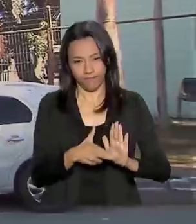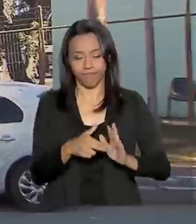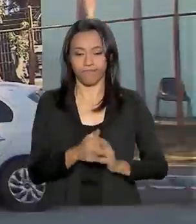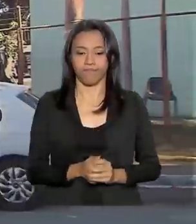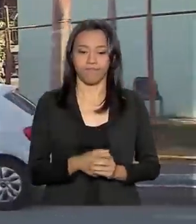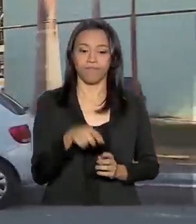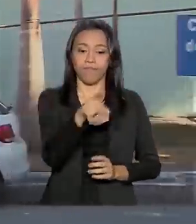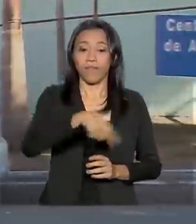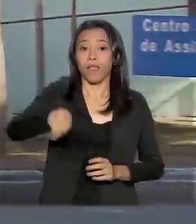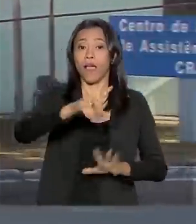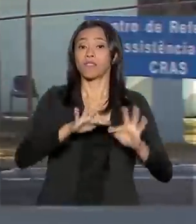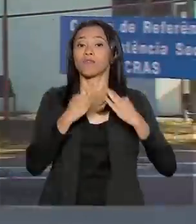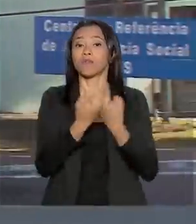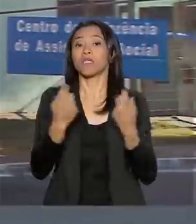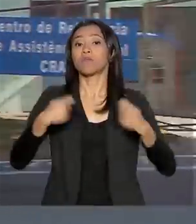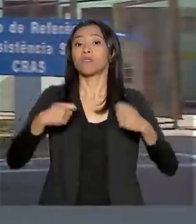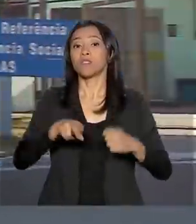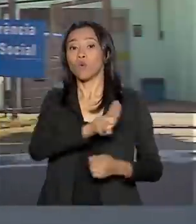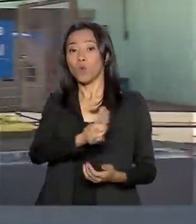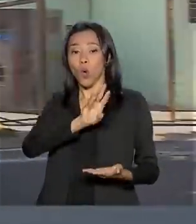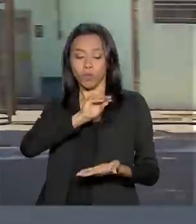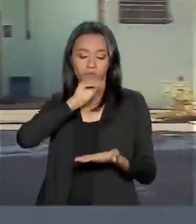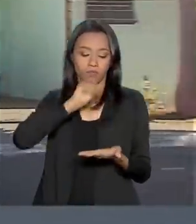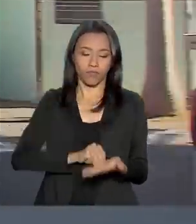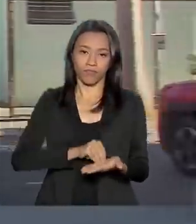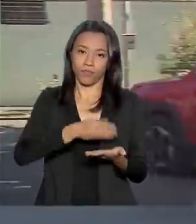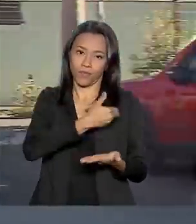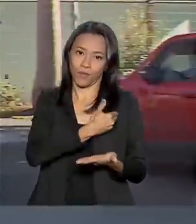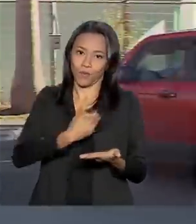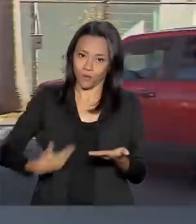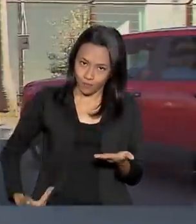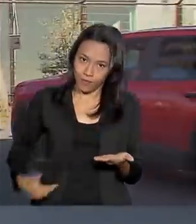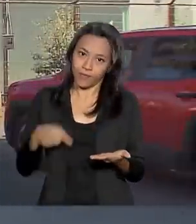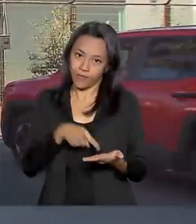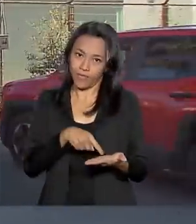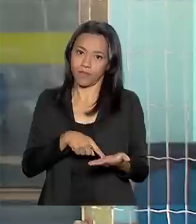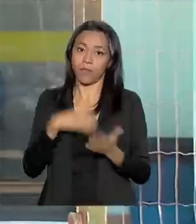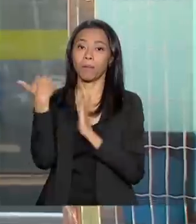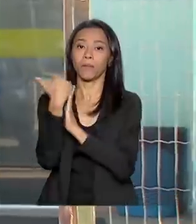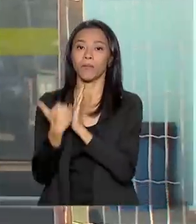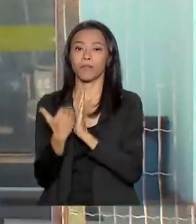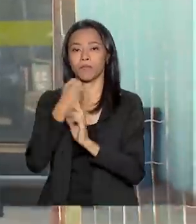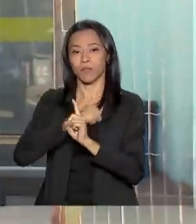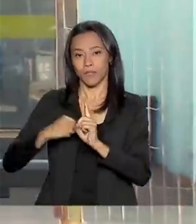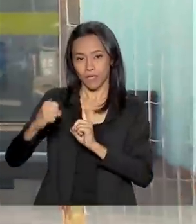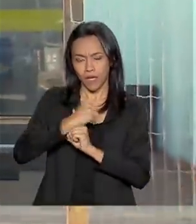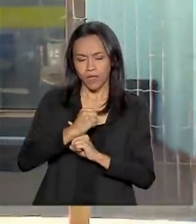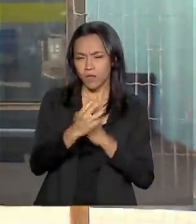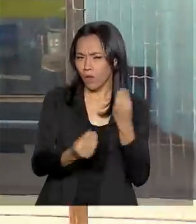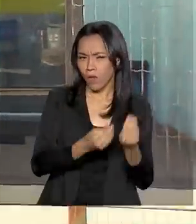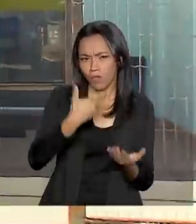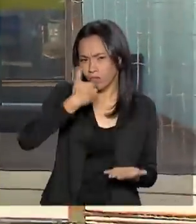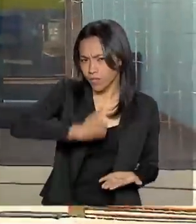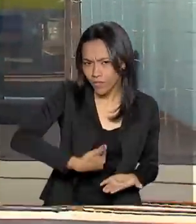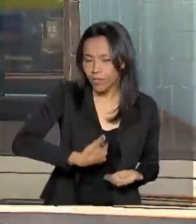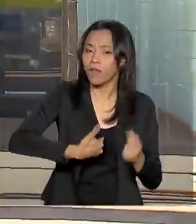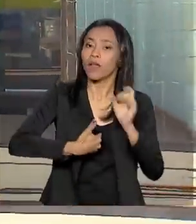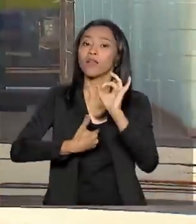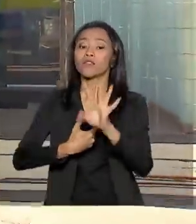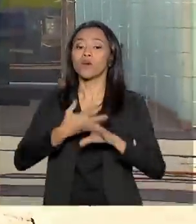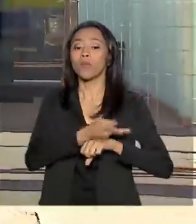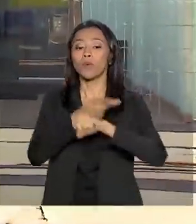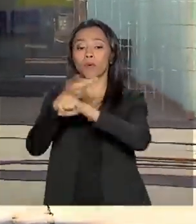As famílias precisam estar inscritas no Cadastro Único para Programas Sociais do Governo Federal. Para solicitar o benefício, basta